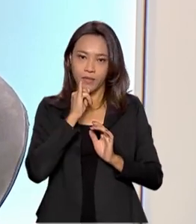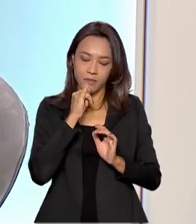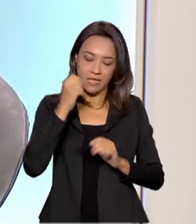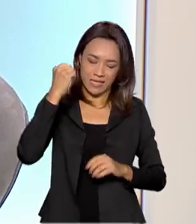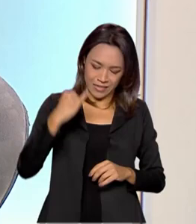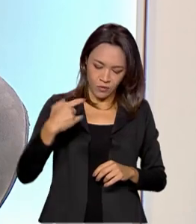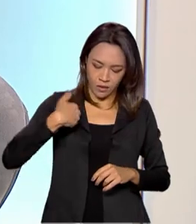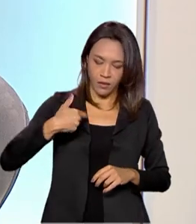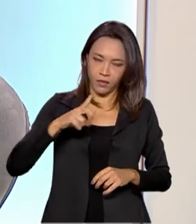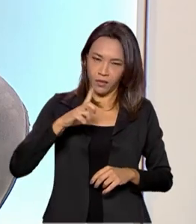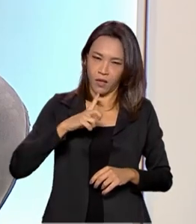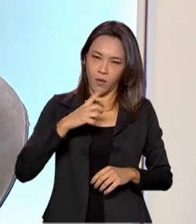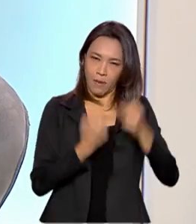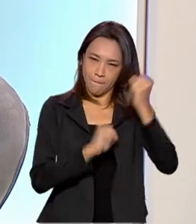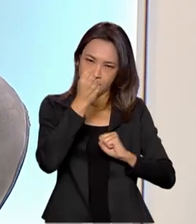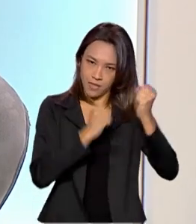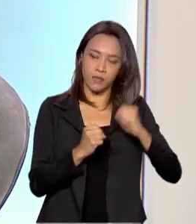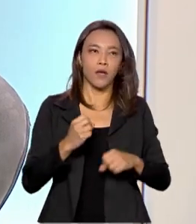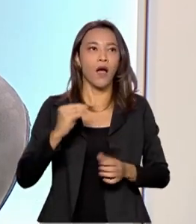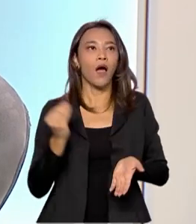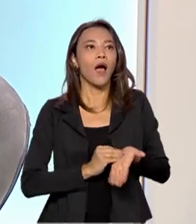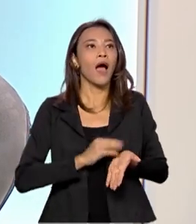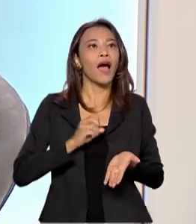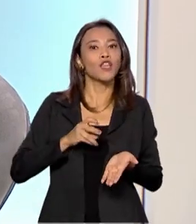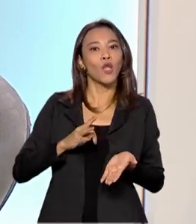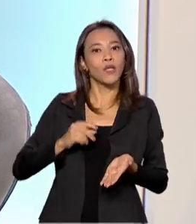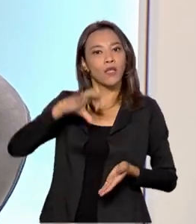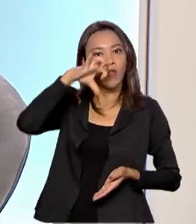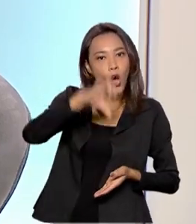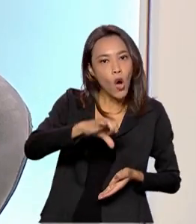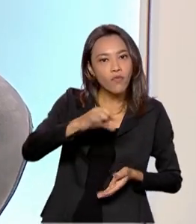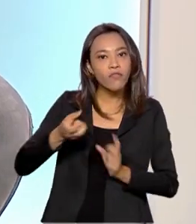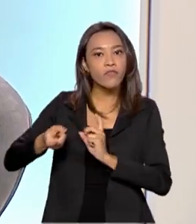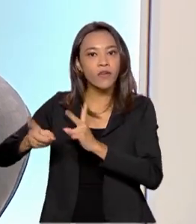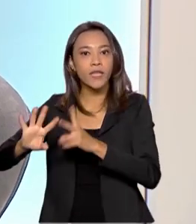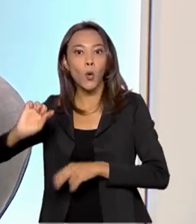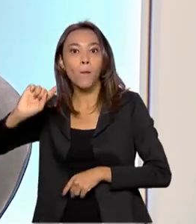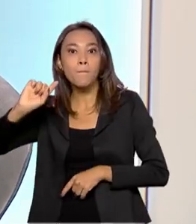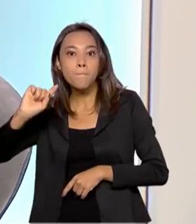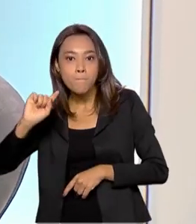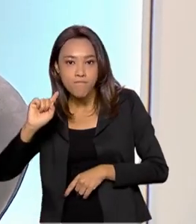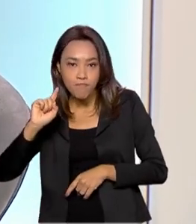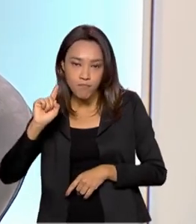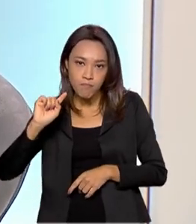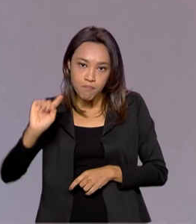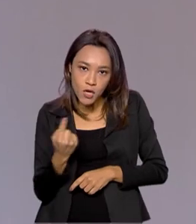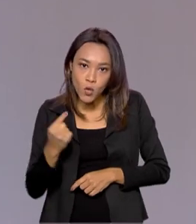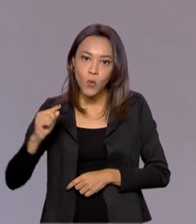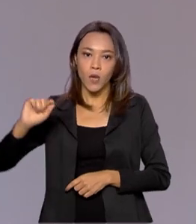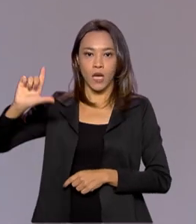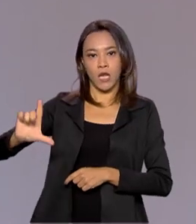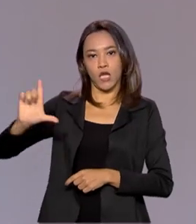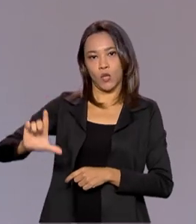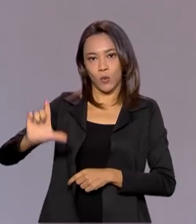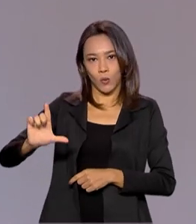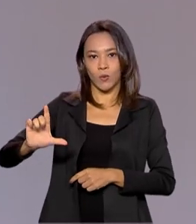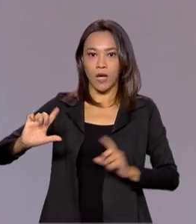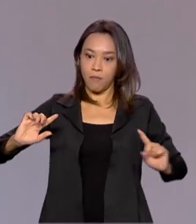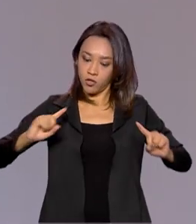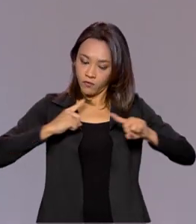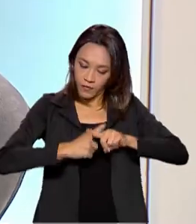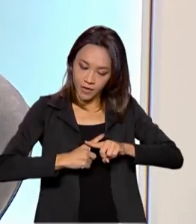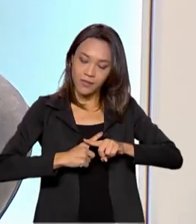usina que ela tem nota 9 e ela vendeu 1.000 litros, ela pode emitir 9 vezes 1.000, 9.000 créditos de